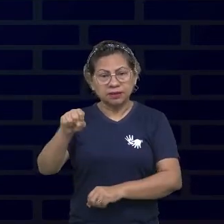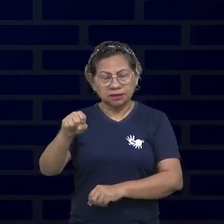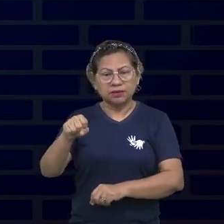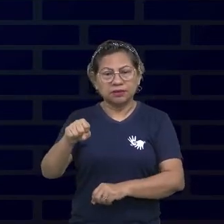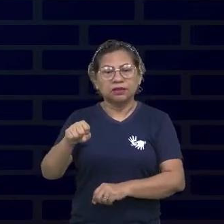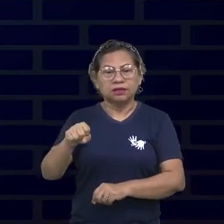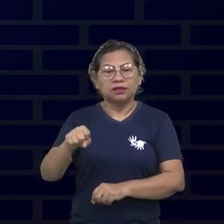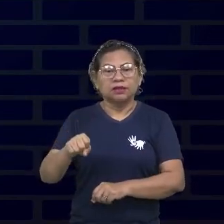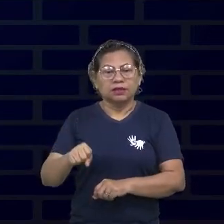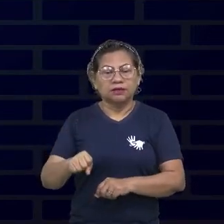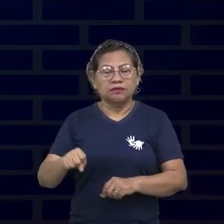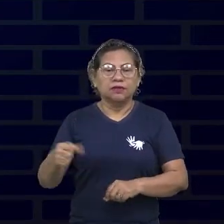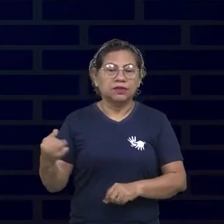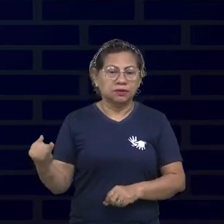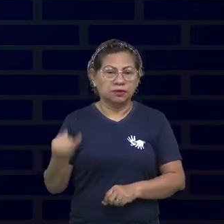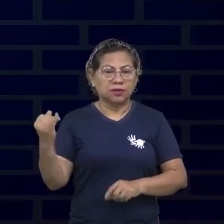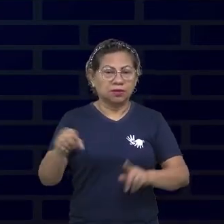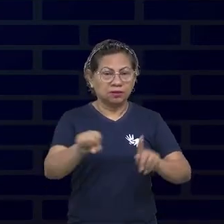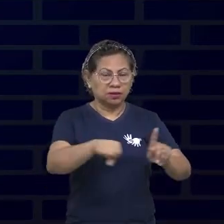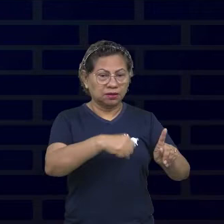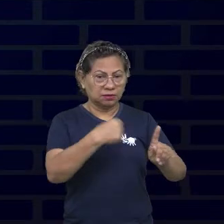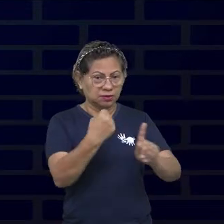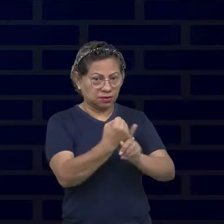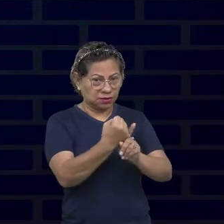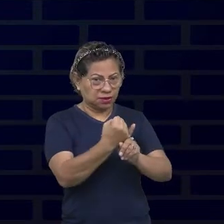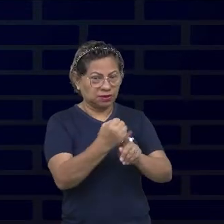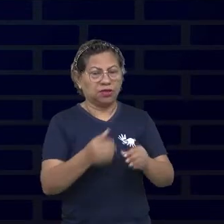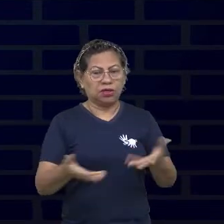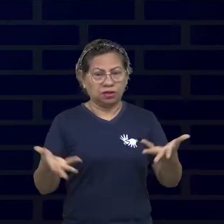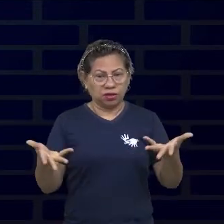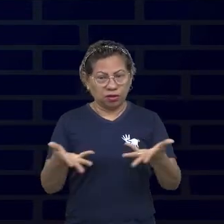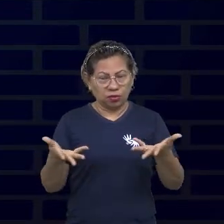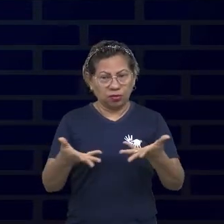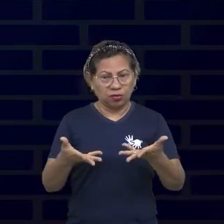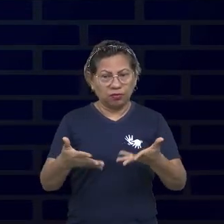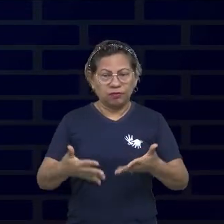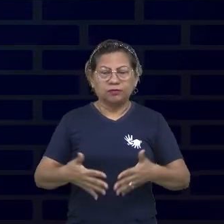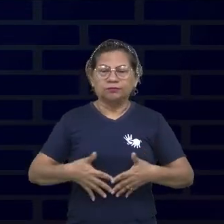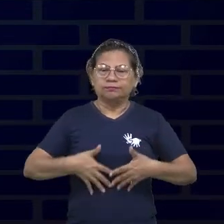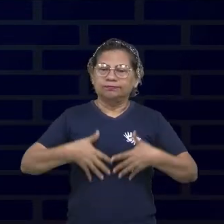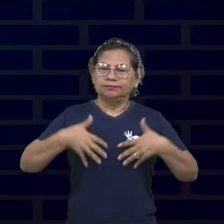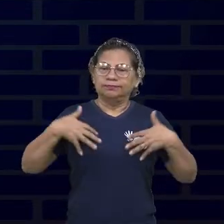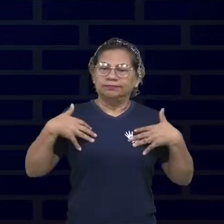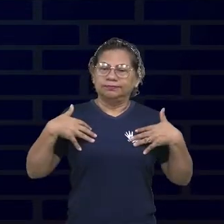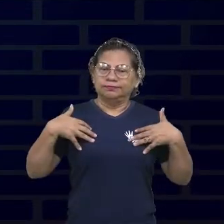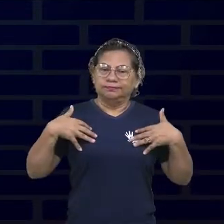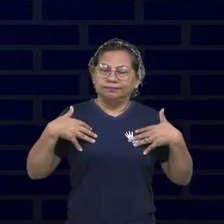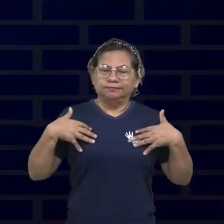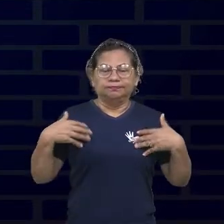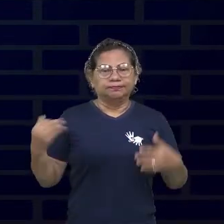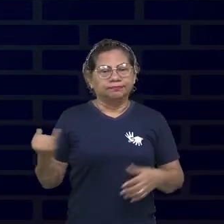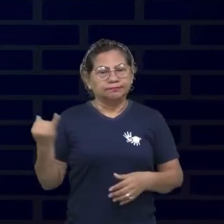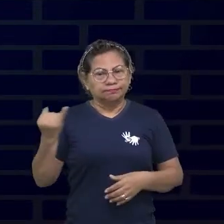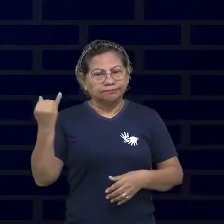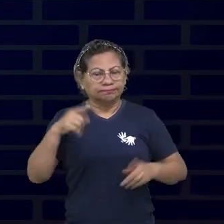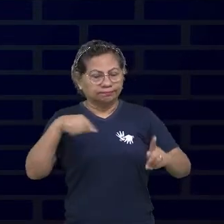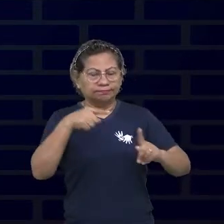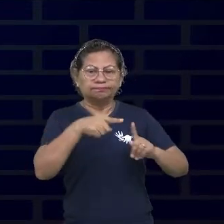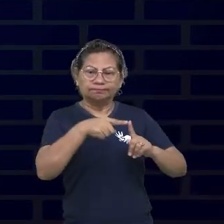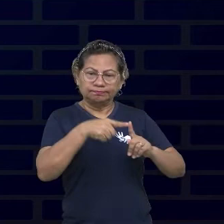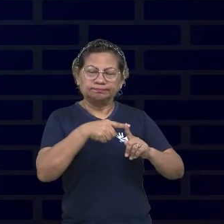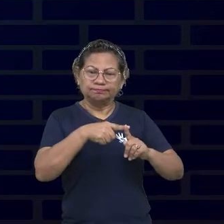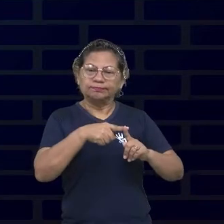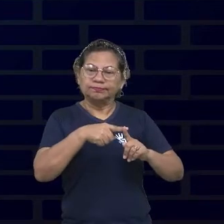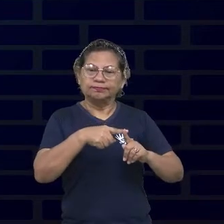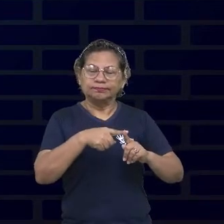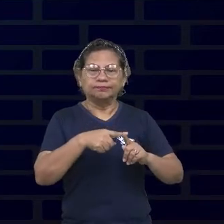para a sociedade. Então, assim, hoje eu me sinto satisfeito, de certa forma, com os objetivos alcançados.